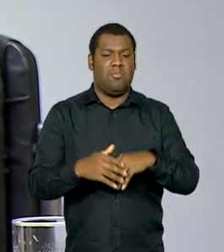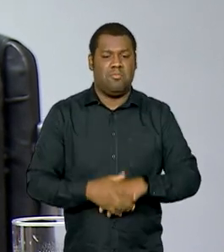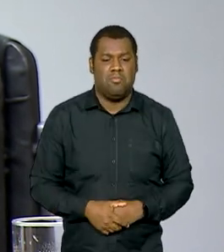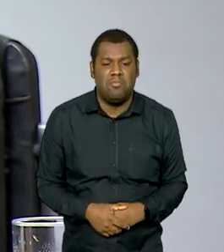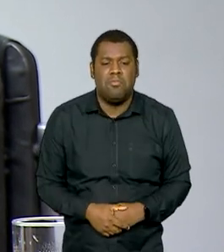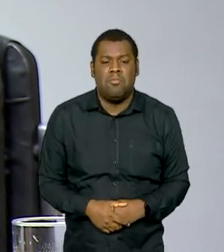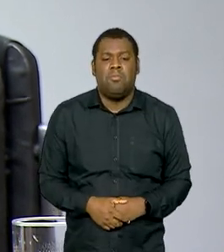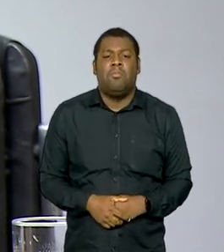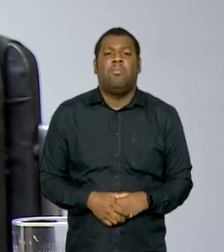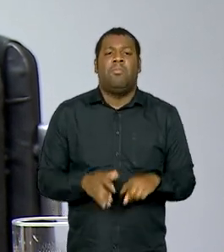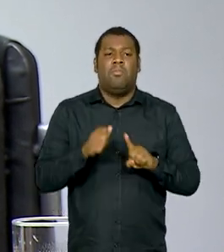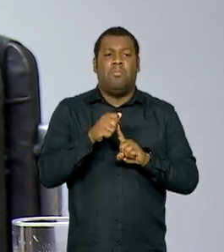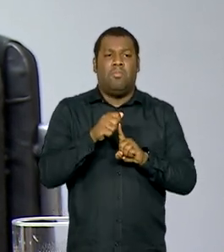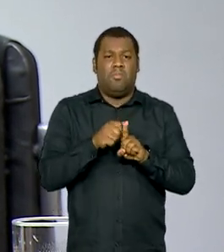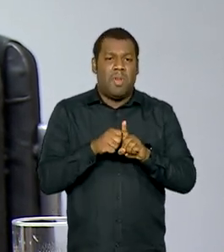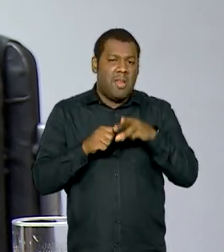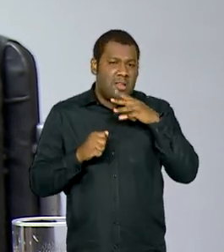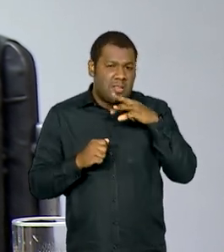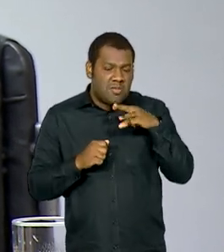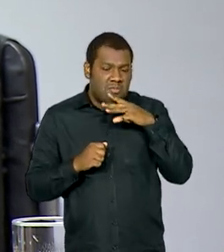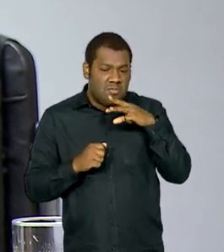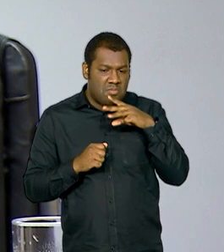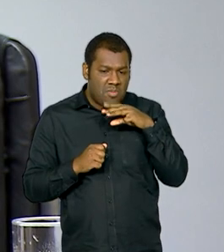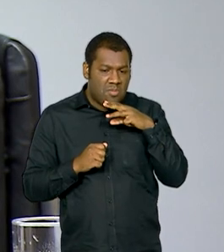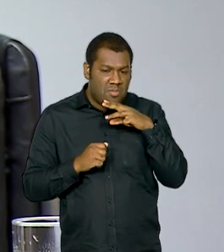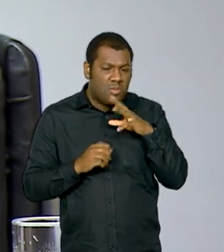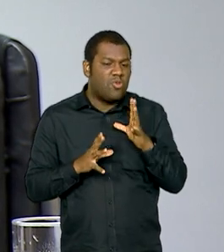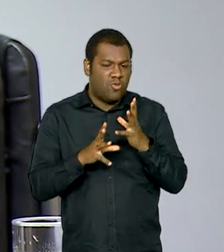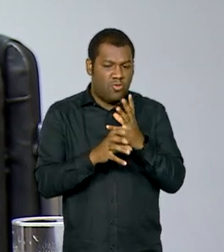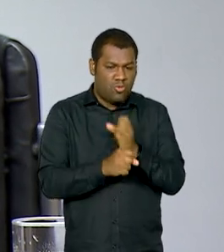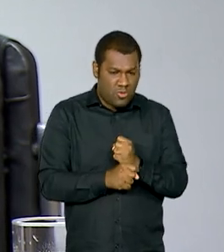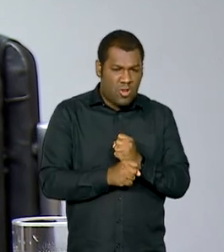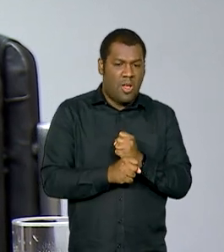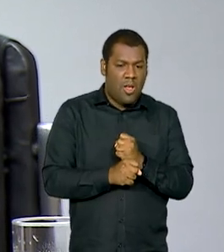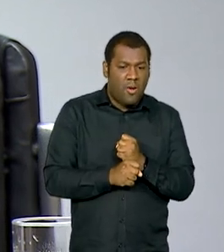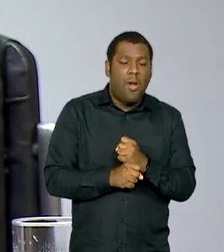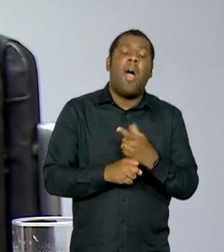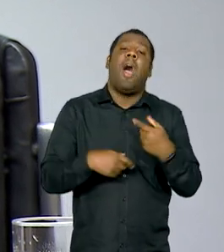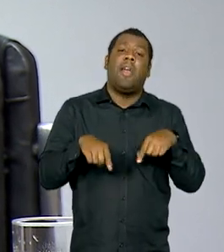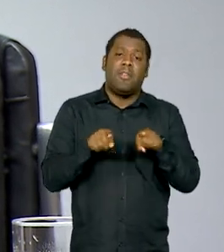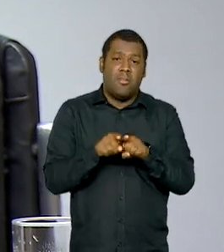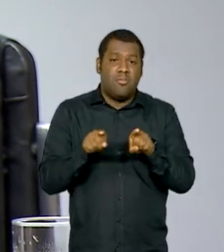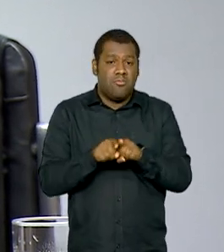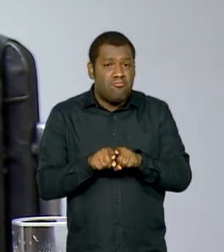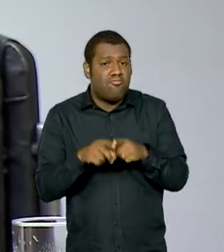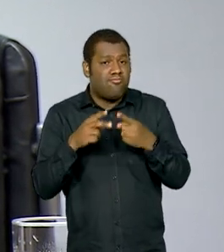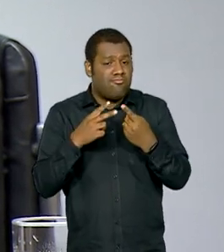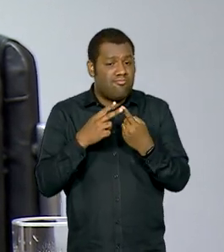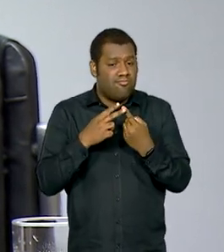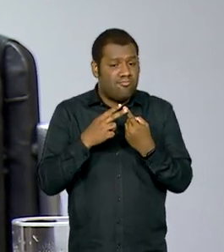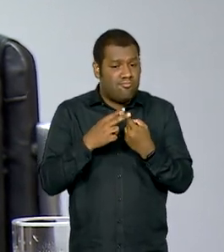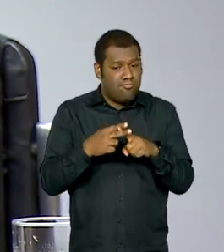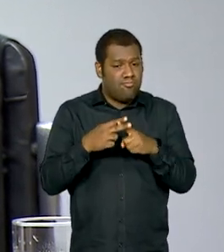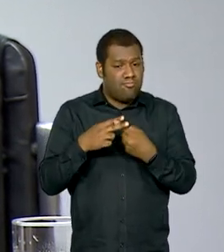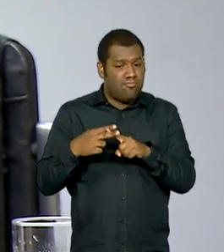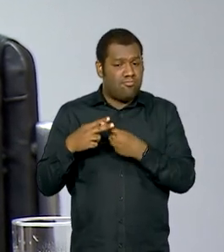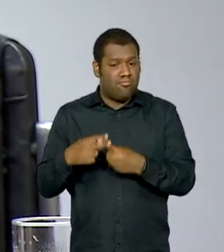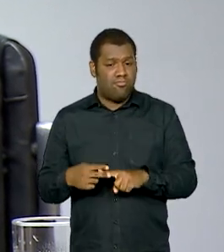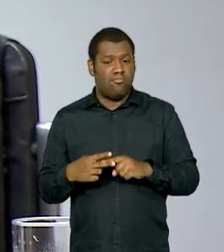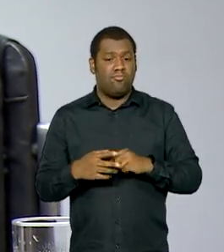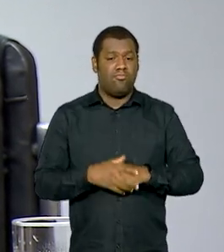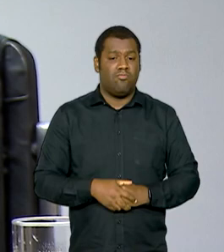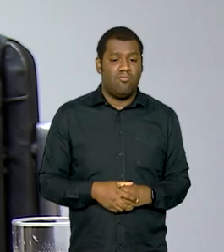trabalhar as reestimativas, a gente vai fazer todos esses ajustes em relação a partir de